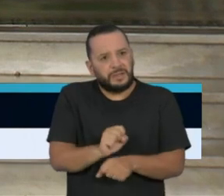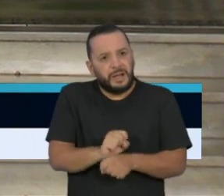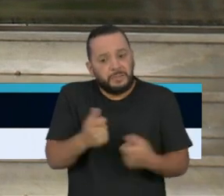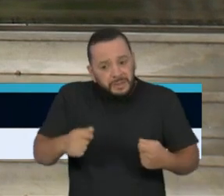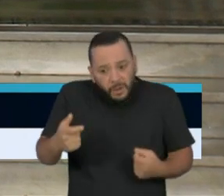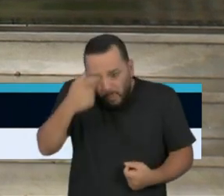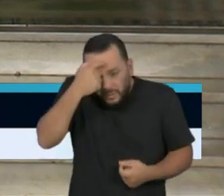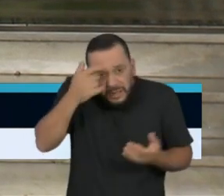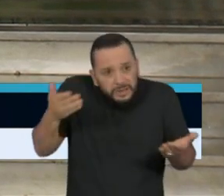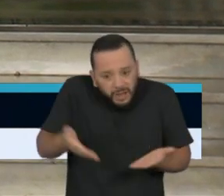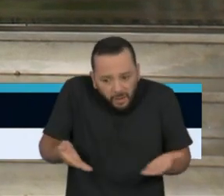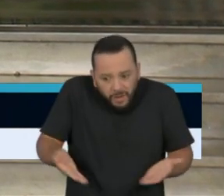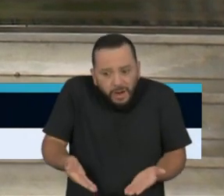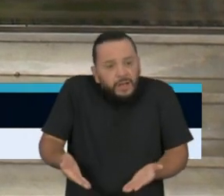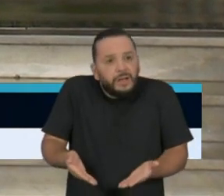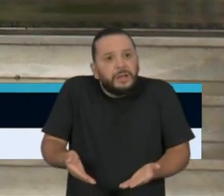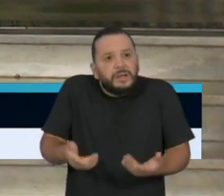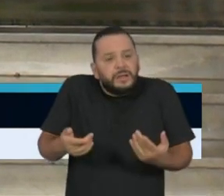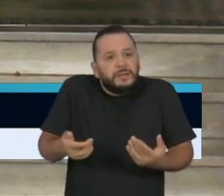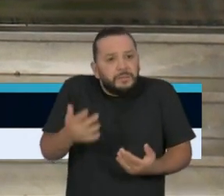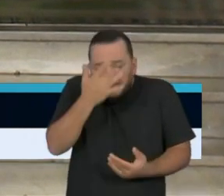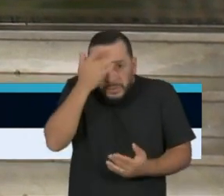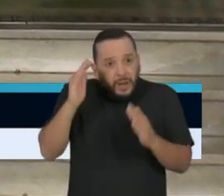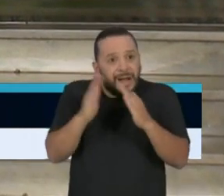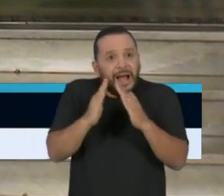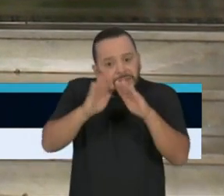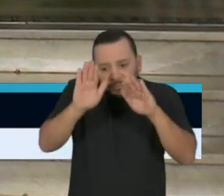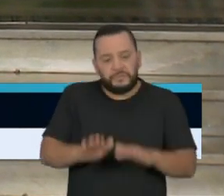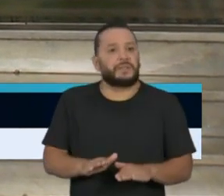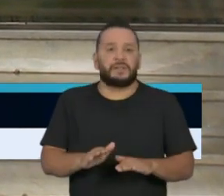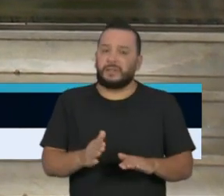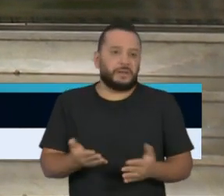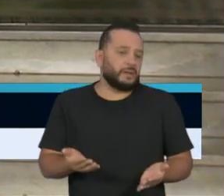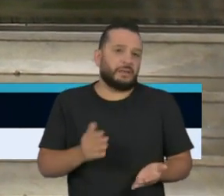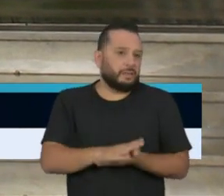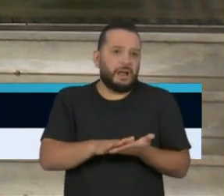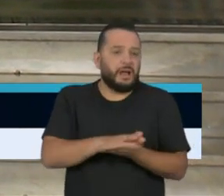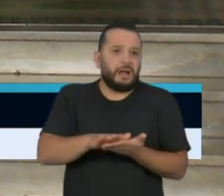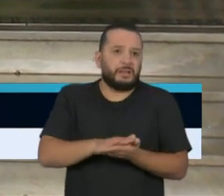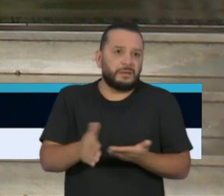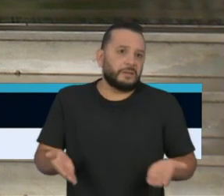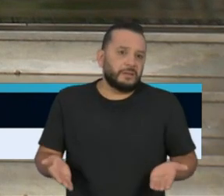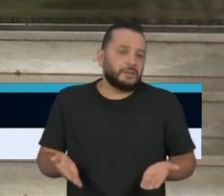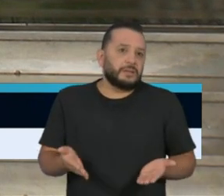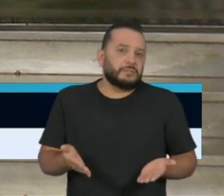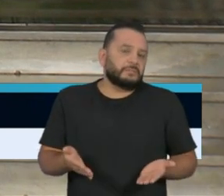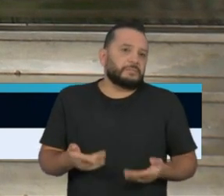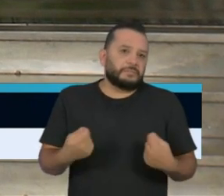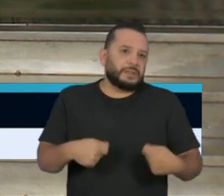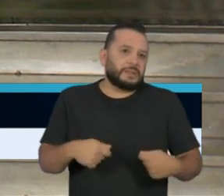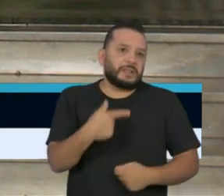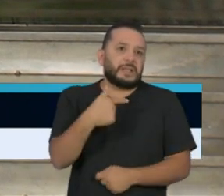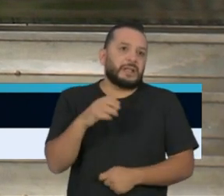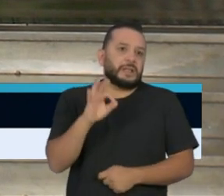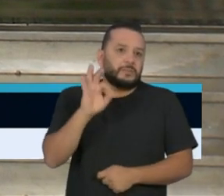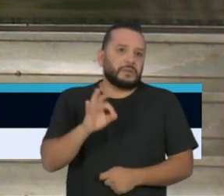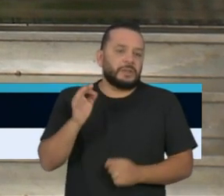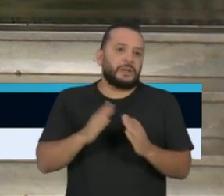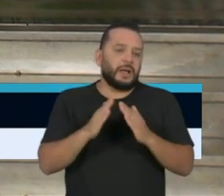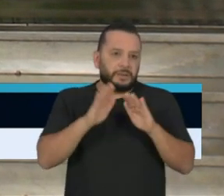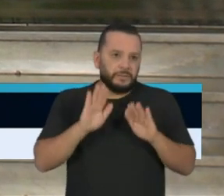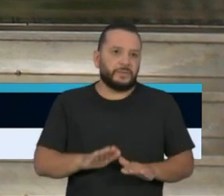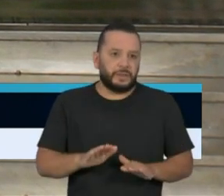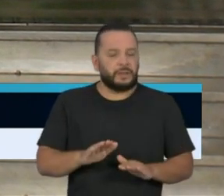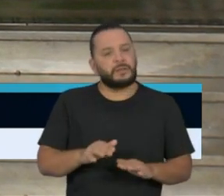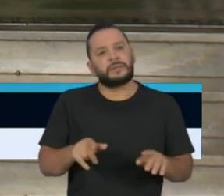não estão funcionando? Eu queria... não estão funcionando como o governo esperava que fosse de 70%. E eu queria também a palavra do secretário